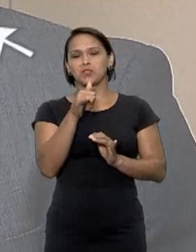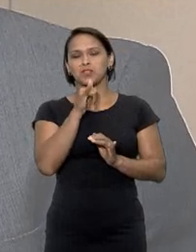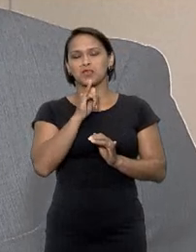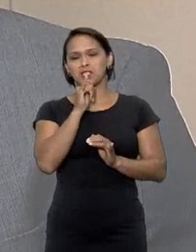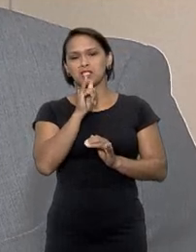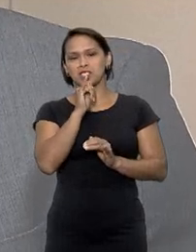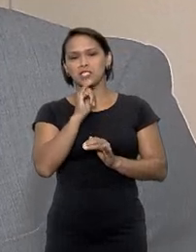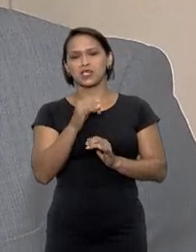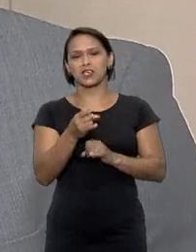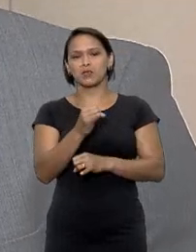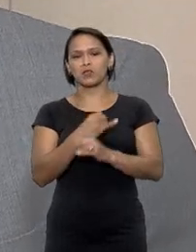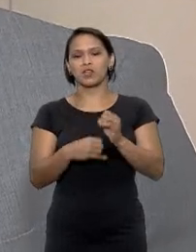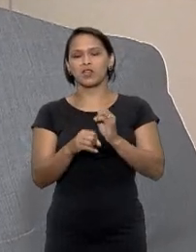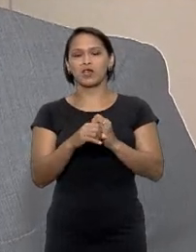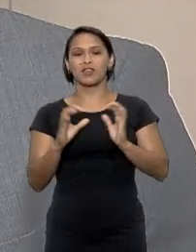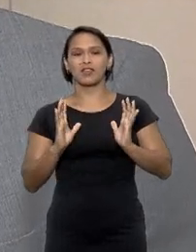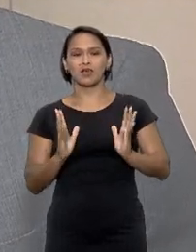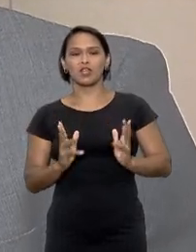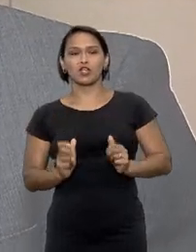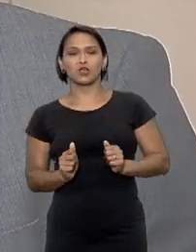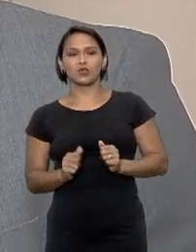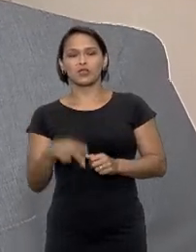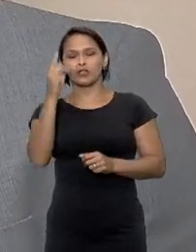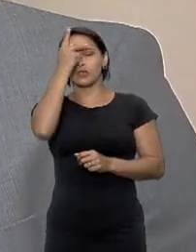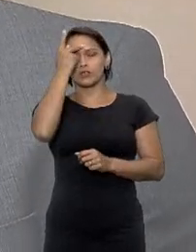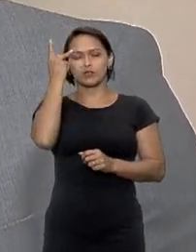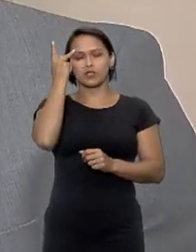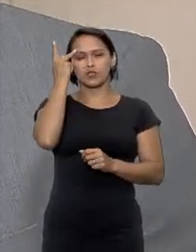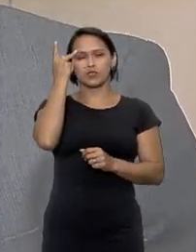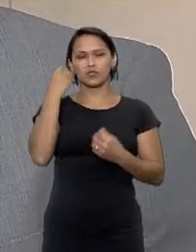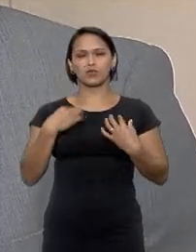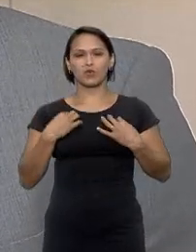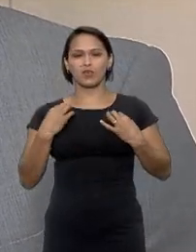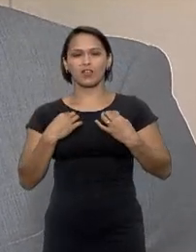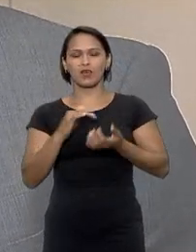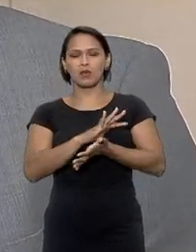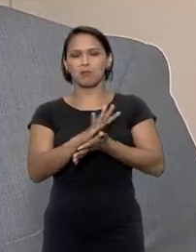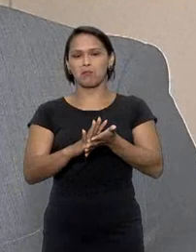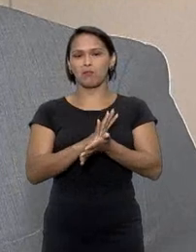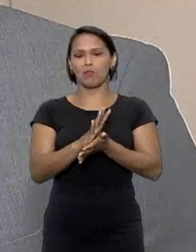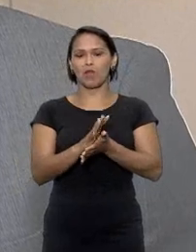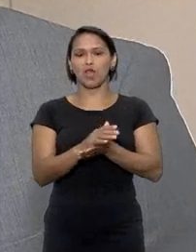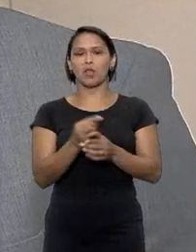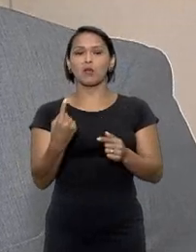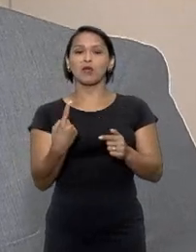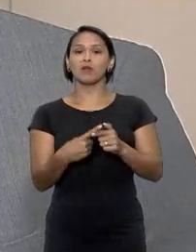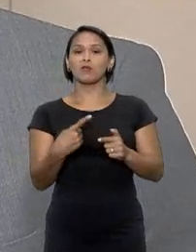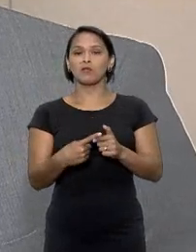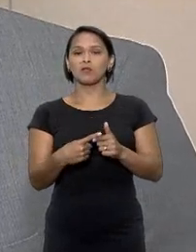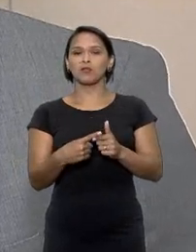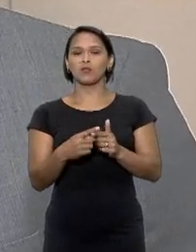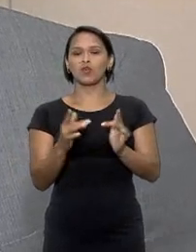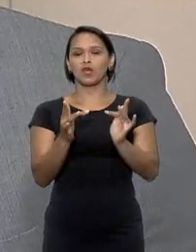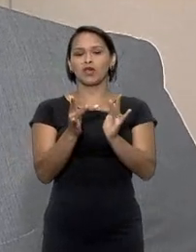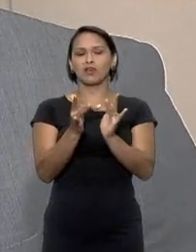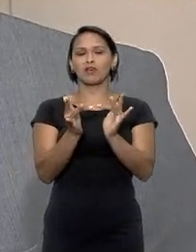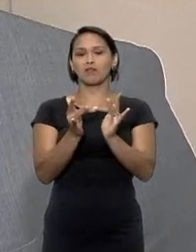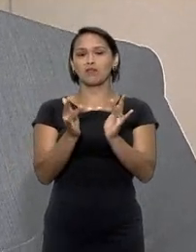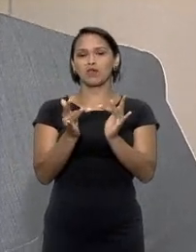a divulgação de pornografia de alguém como uma vingança pelo termo da relação